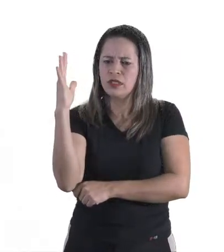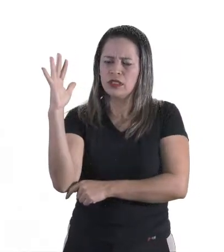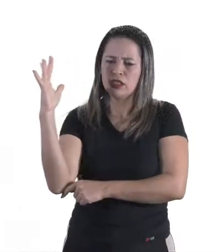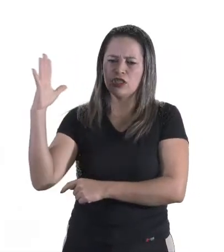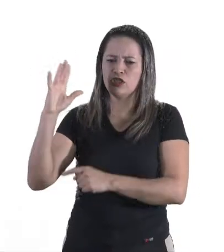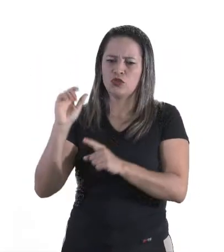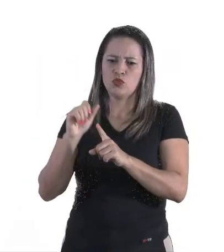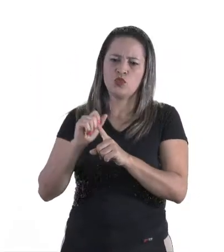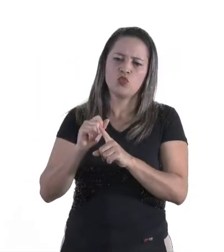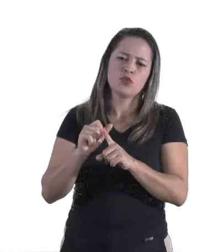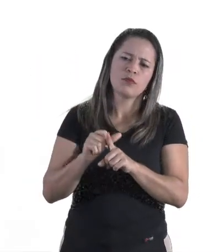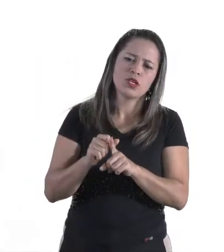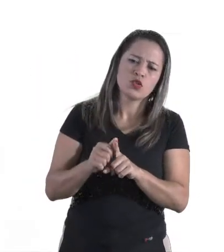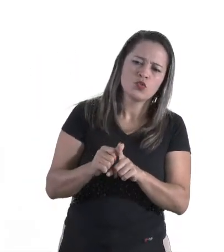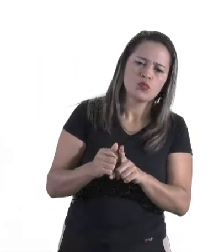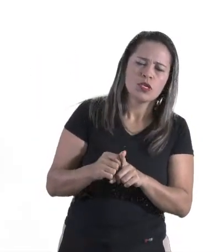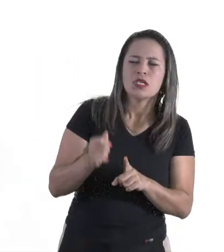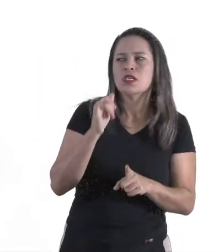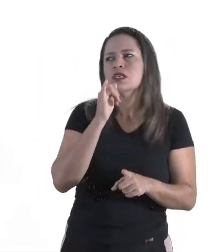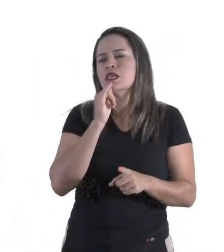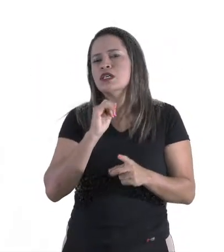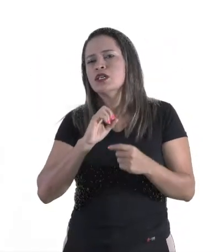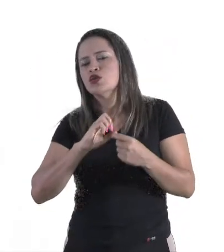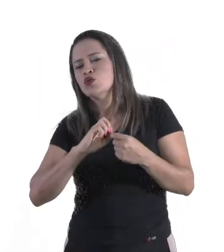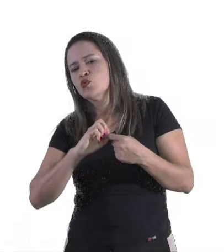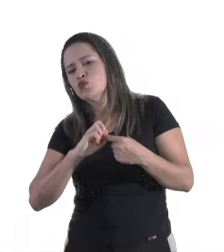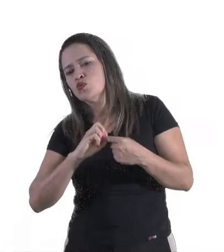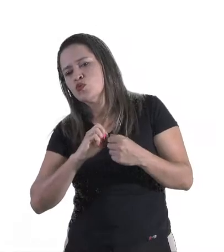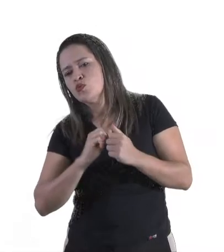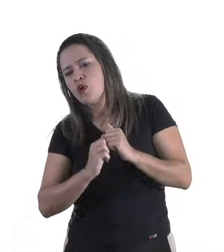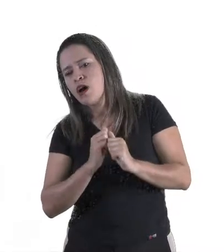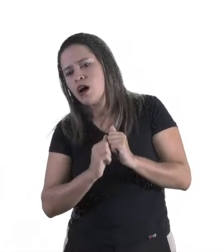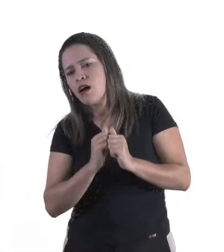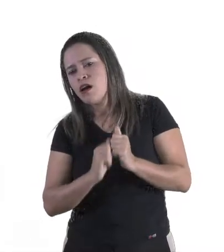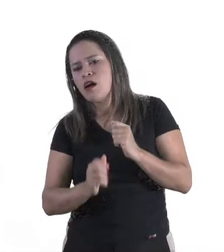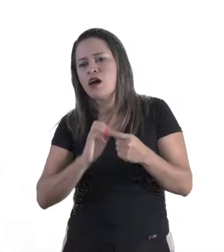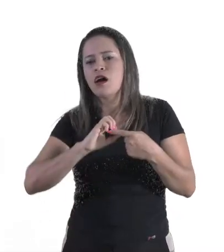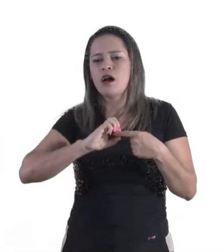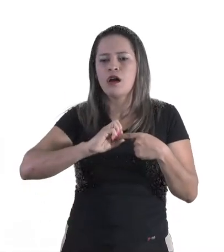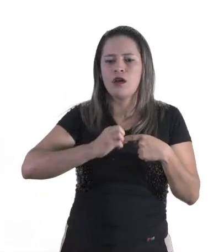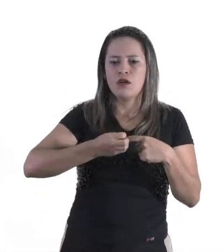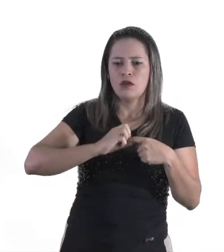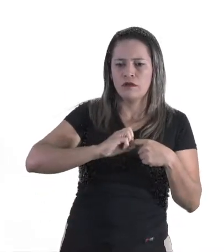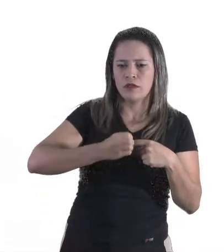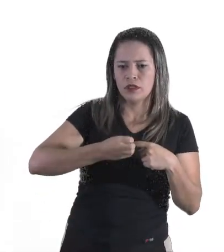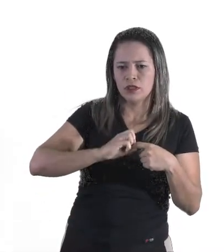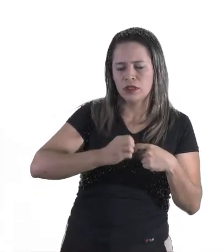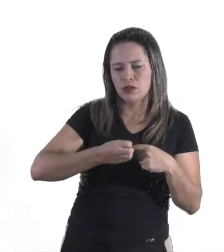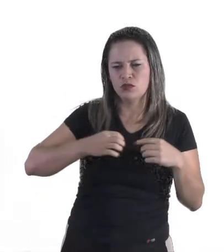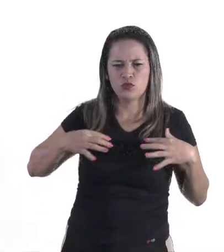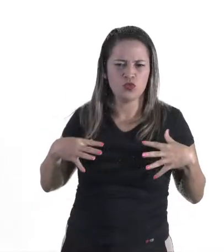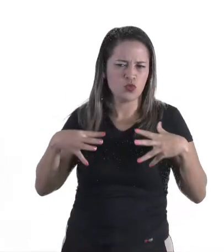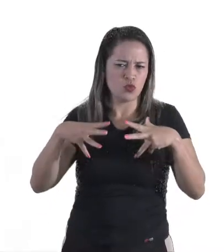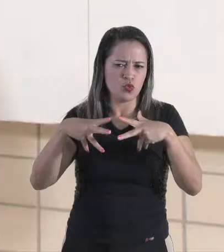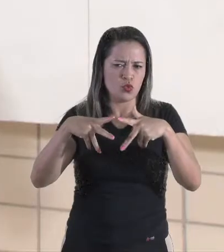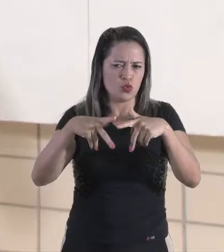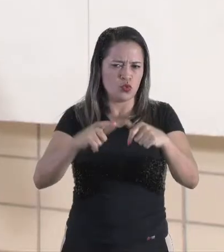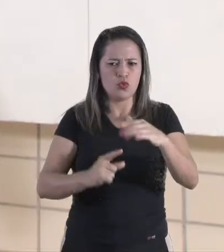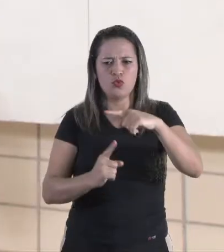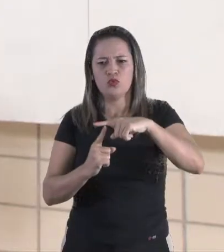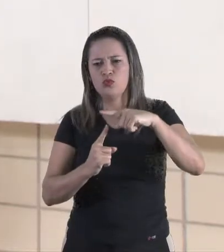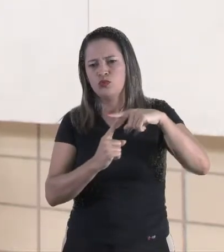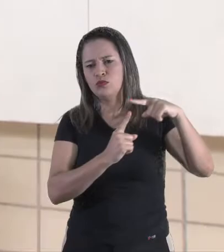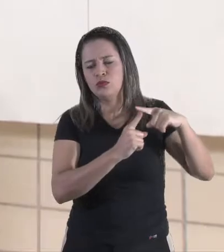milho, da plantação do arroz, da plantação do feijão, de todos os tipos de